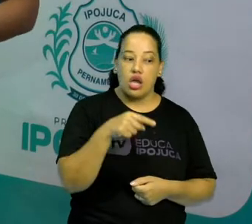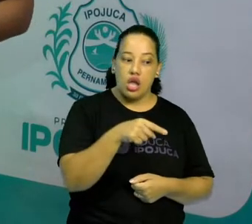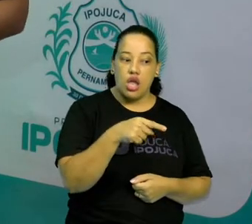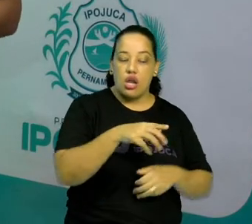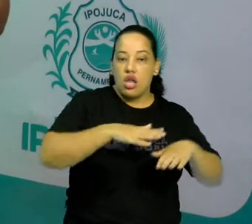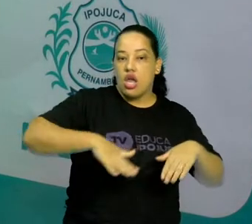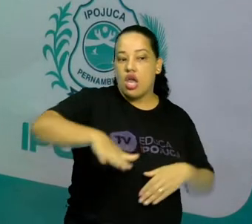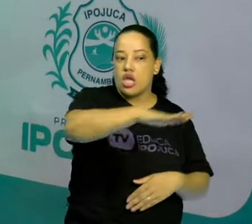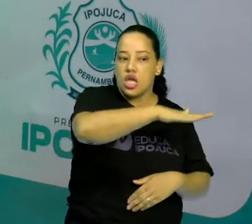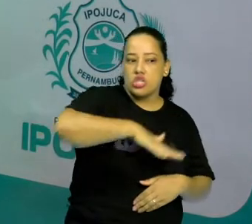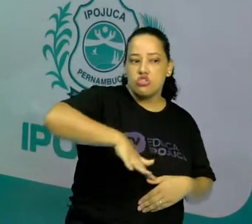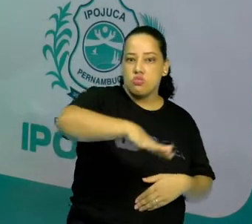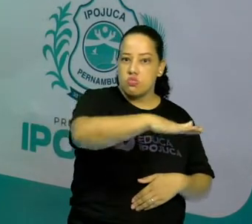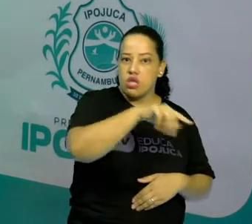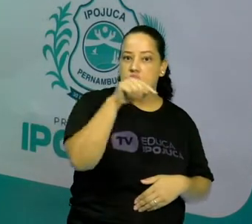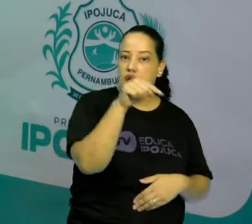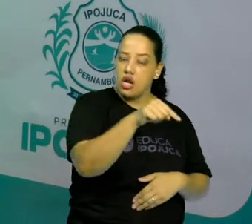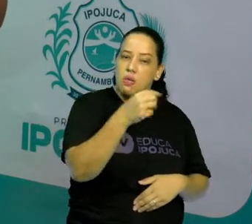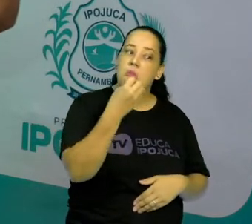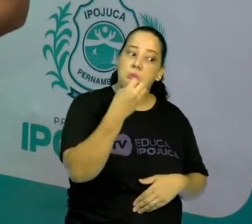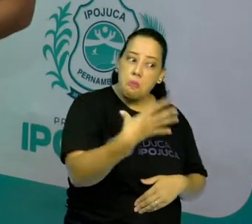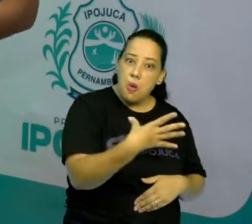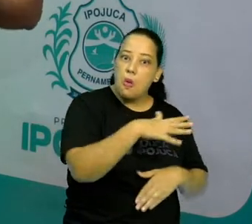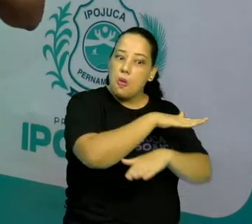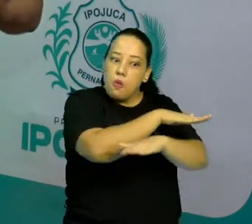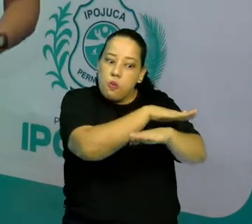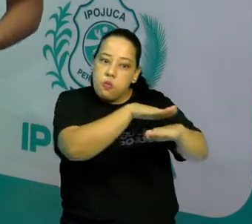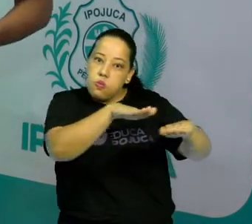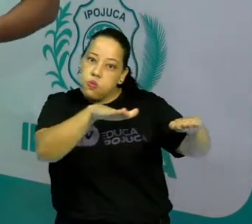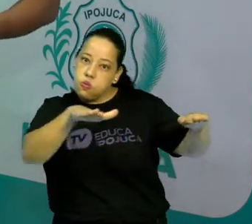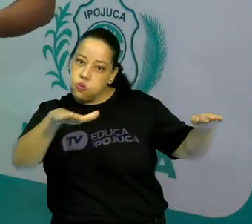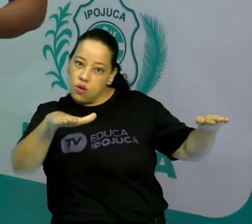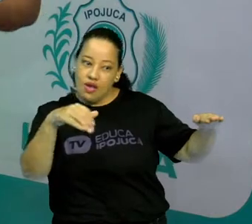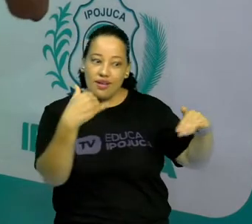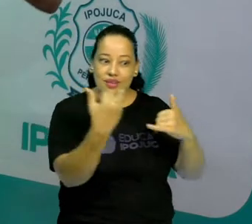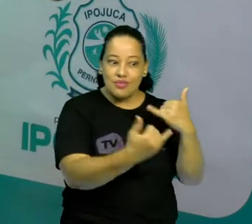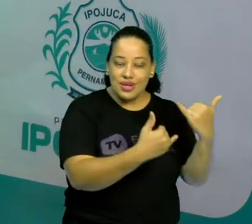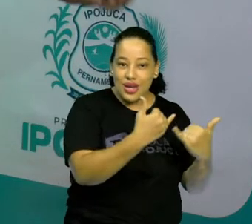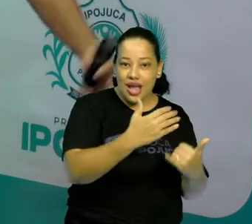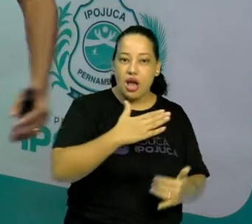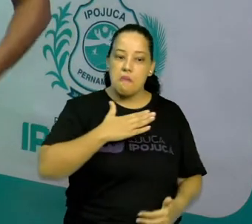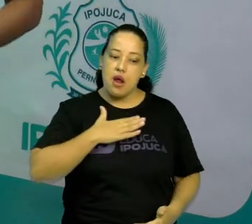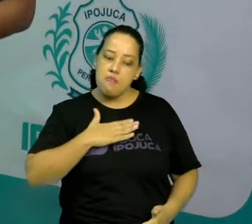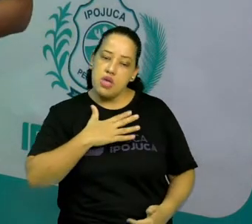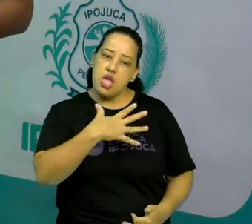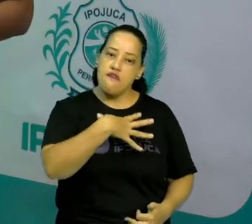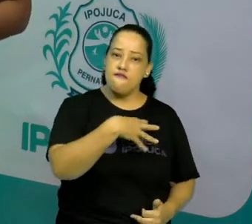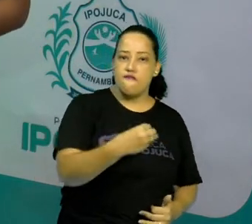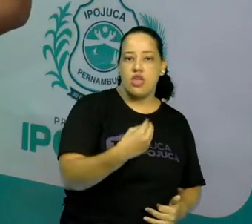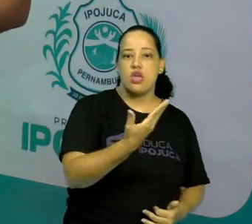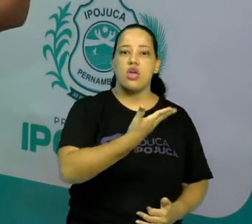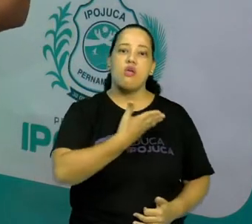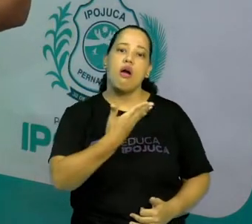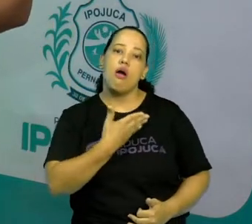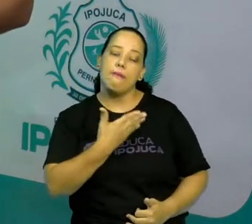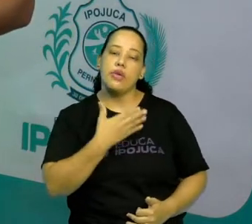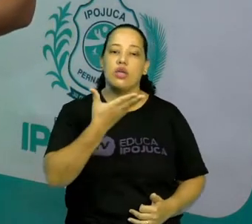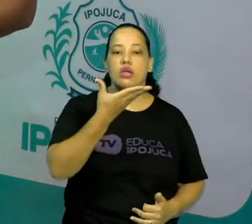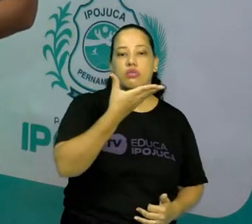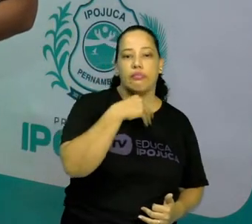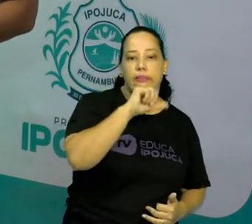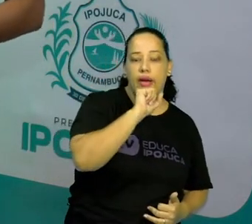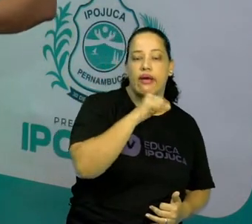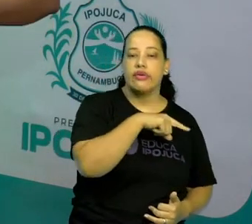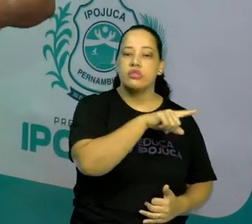um espaço que tem uma estrutura física adequada para a gente, para os nossos filhos, para os nossos amigos, para os nossos pais estarem